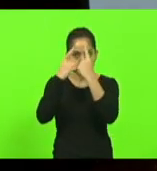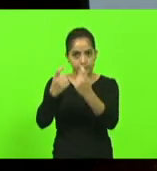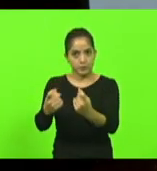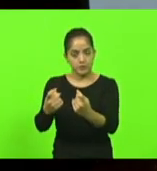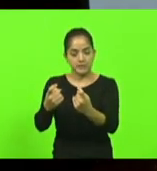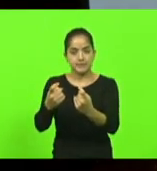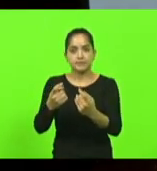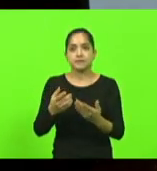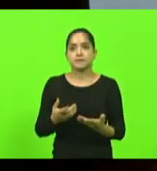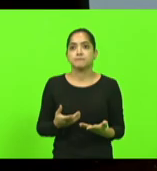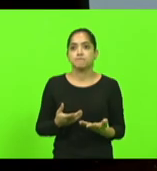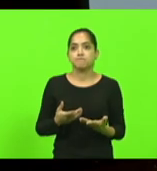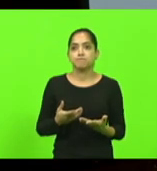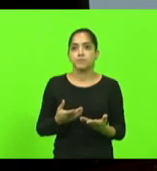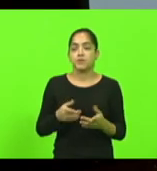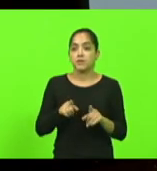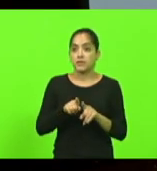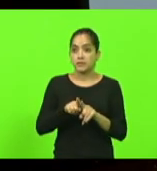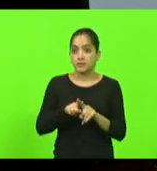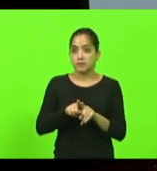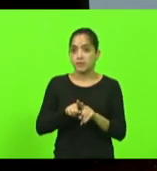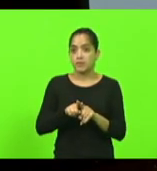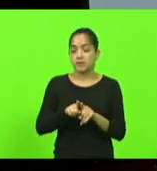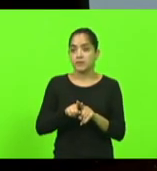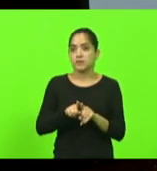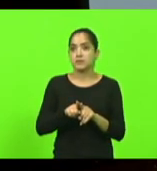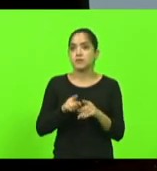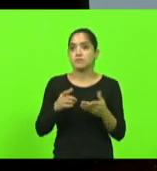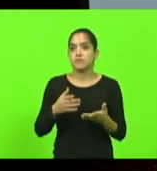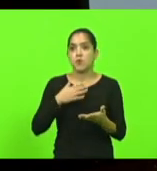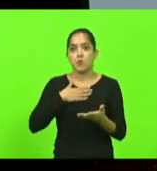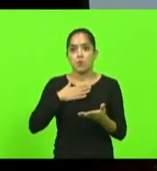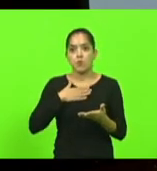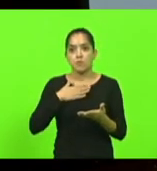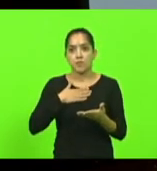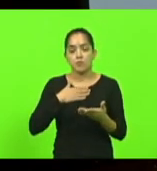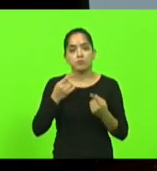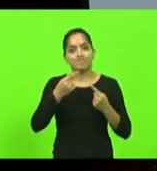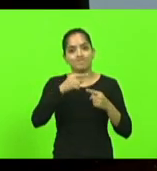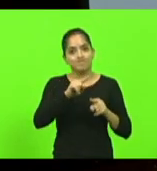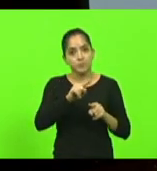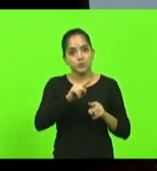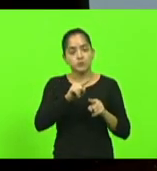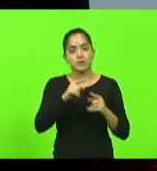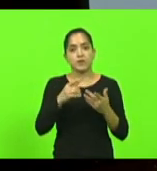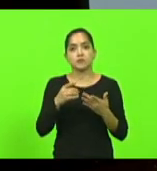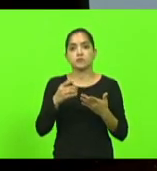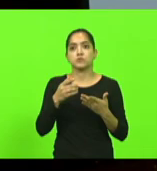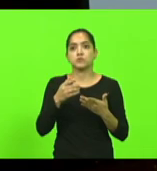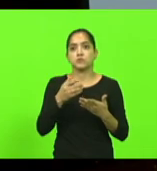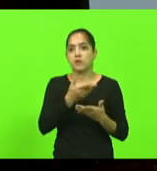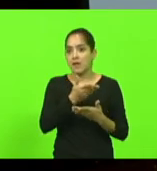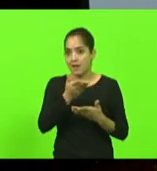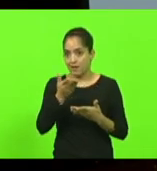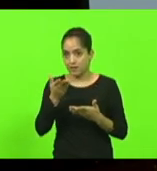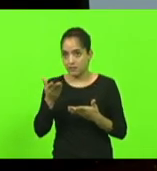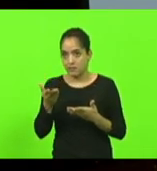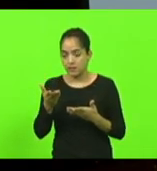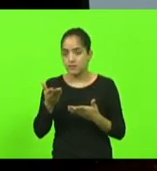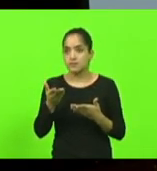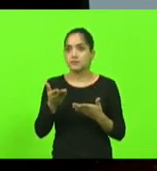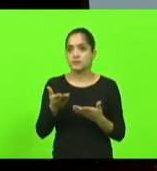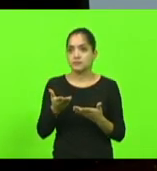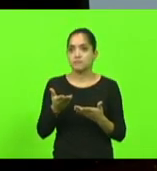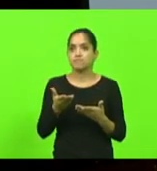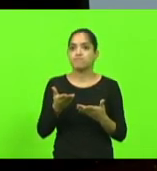e sobretudo o meu protesto aqueles que não plantam a